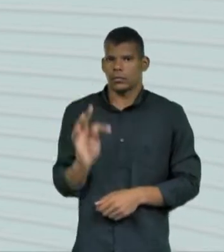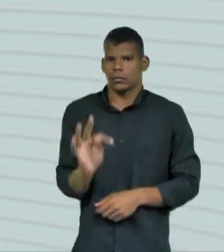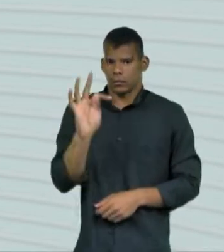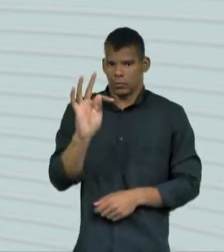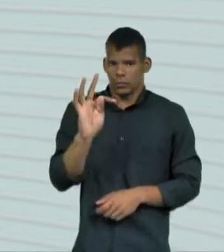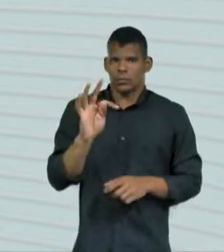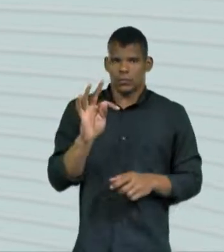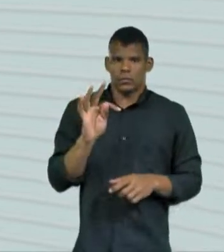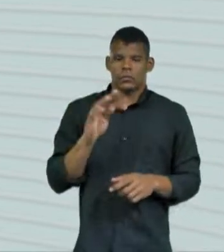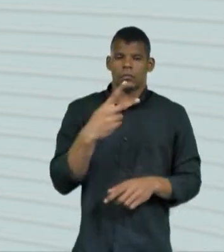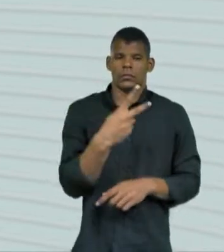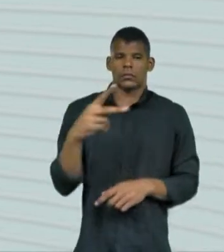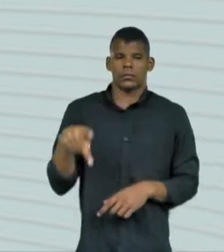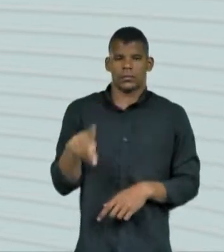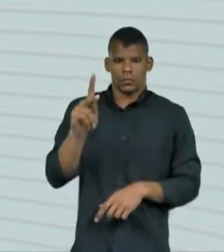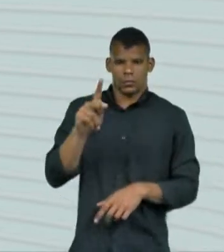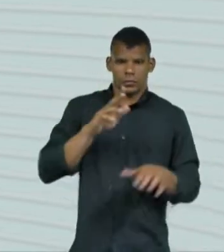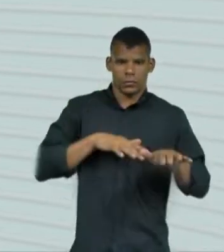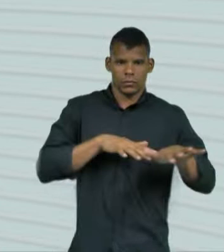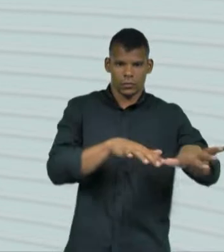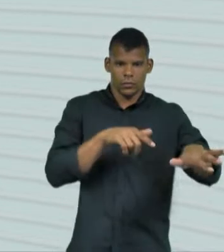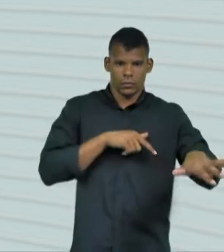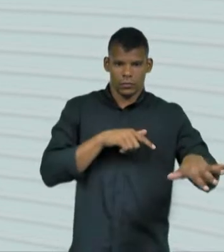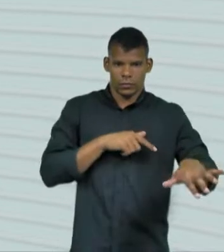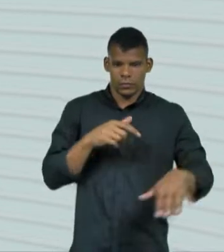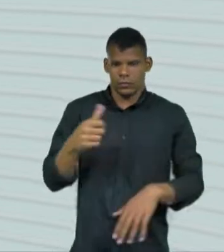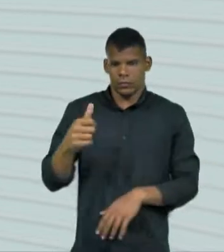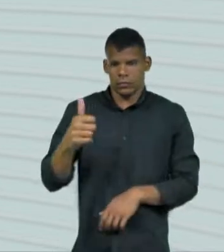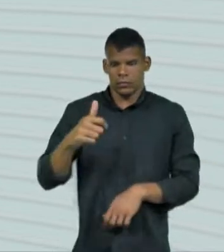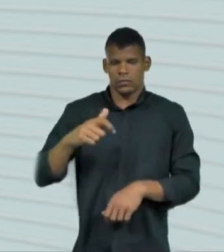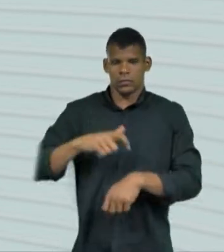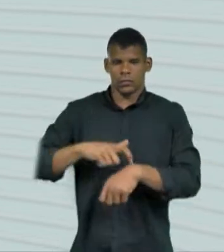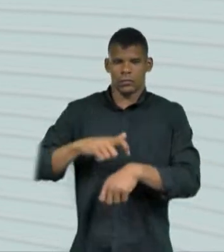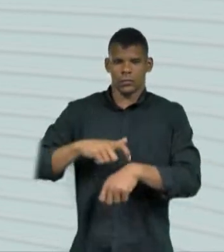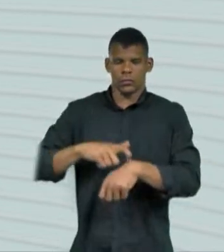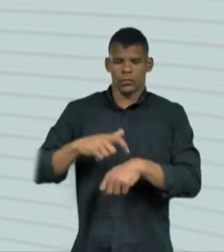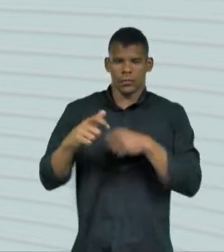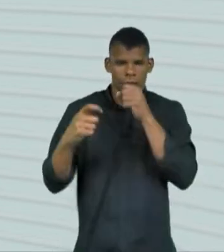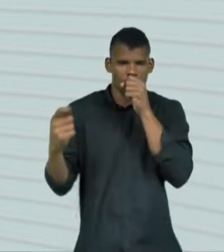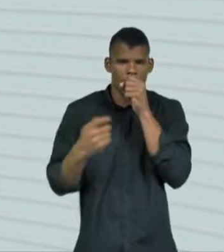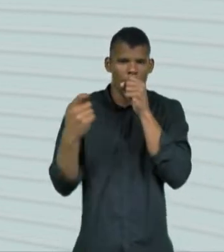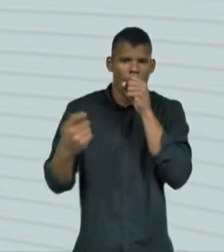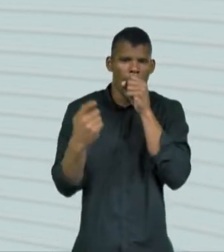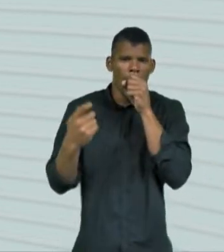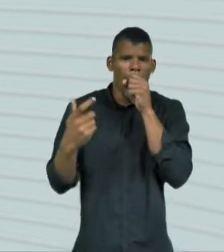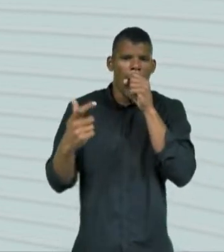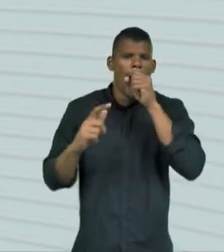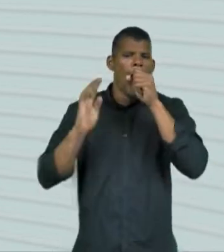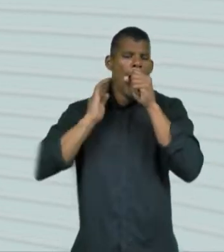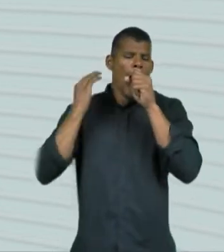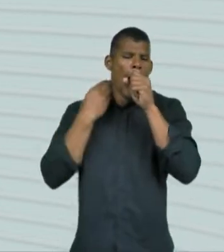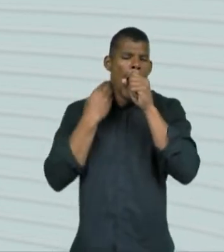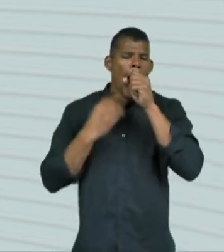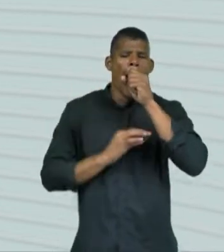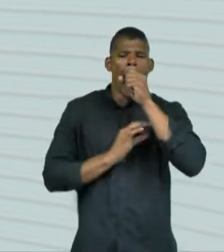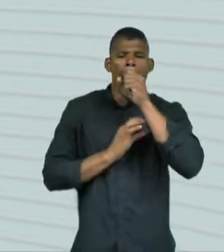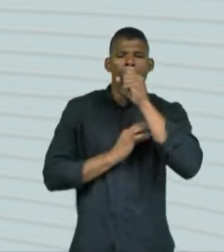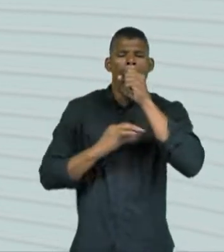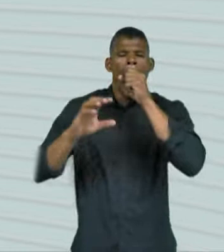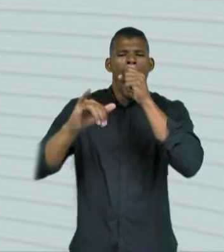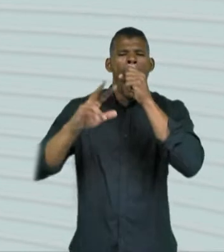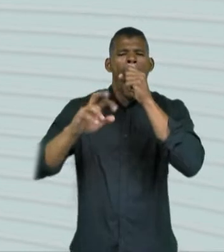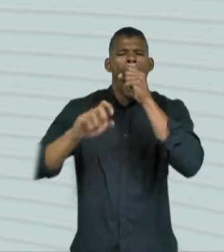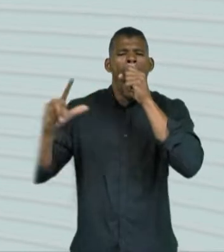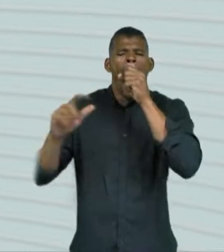Fortaleza. Às onze horas, tem reunião na Associação dos Delegados de Polícia Civil. À tarde, tem encontro com a